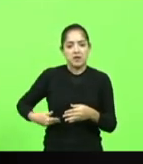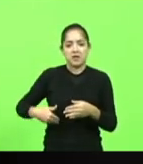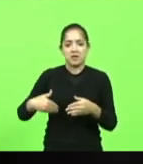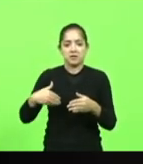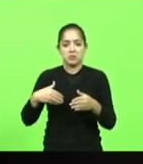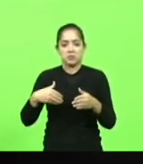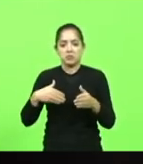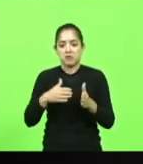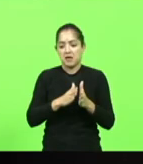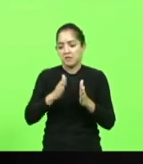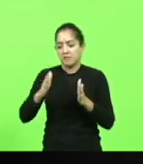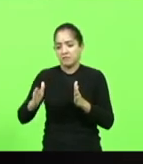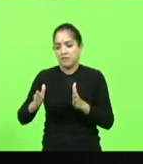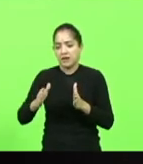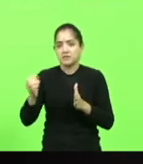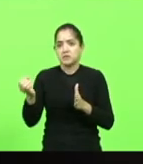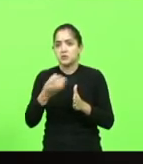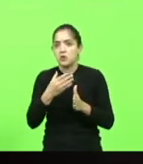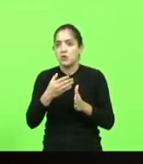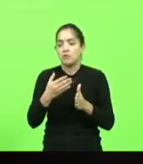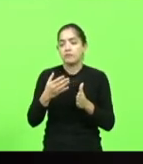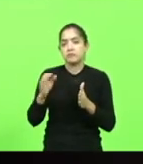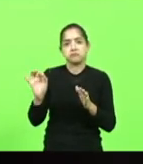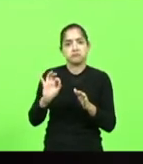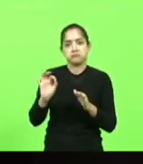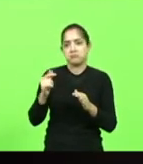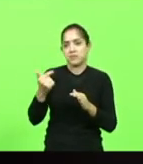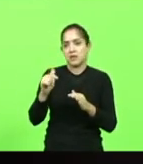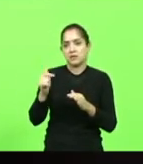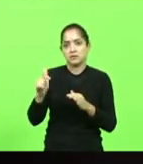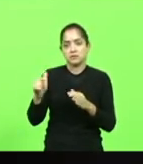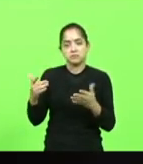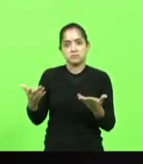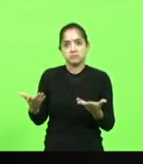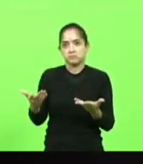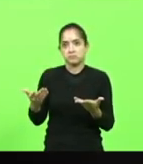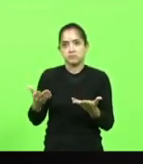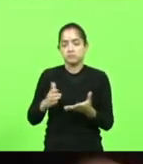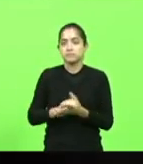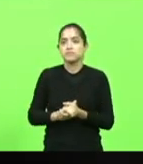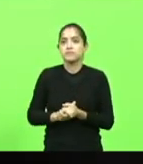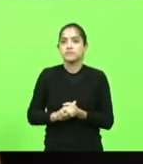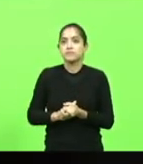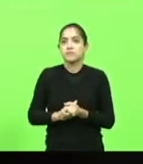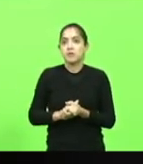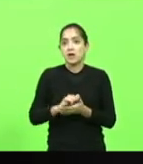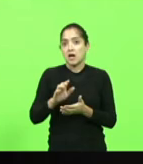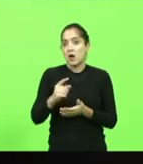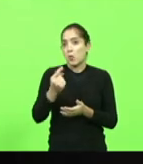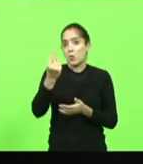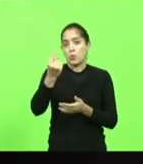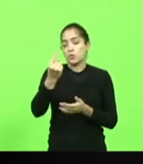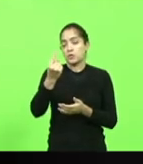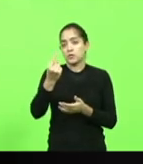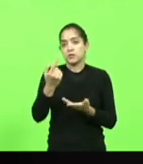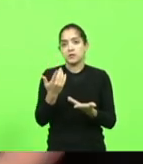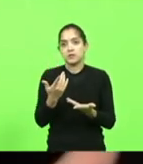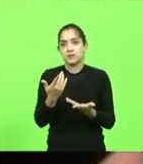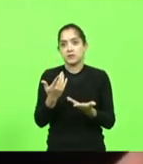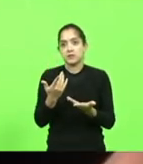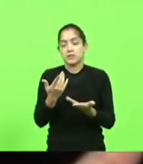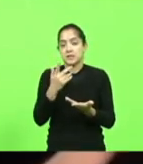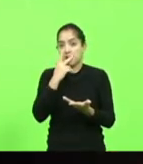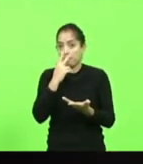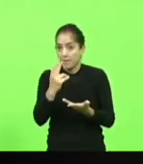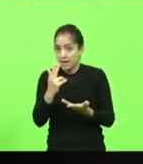falando aí a nova fase do governador Carlos Moisés, a única coisa que me trouxe que parece